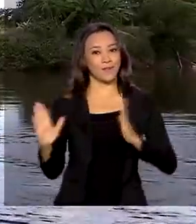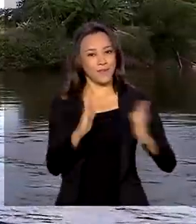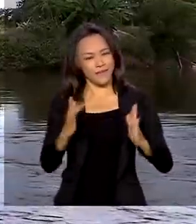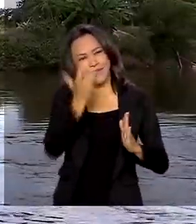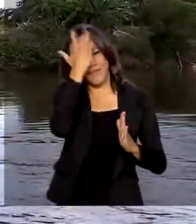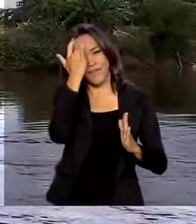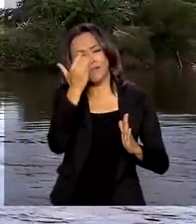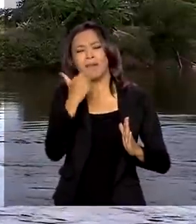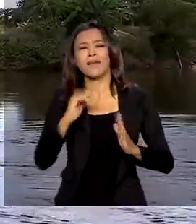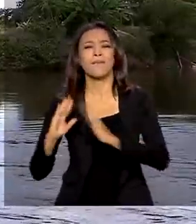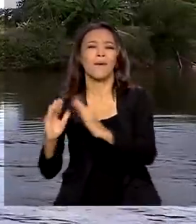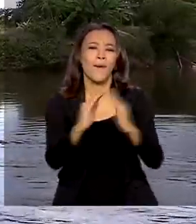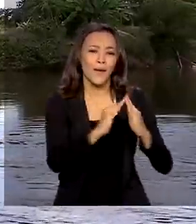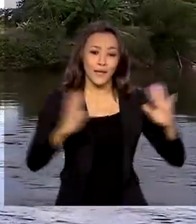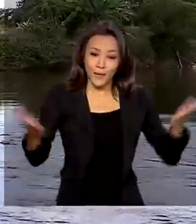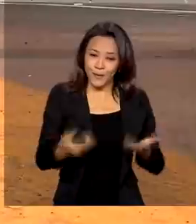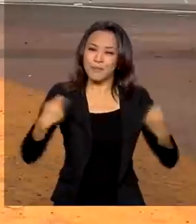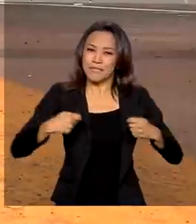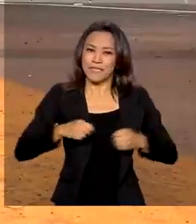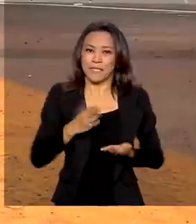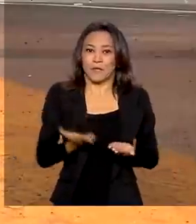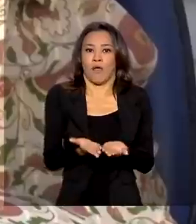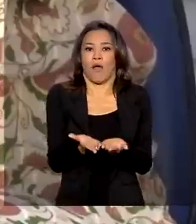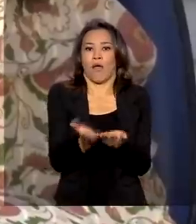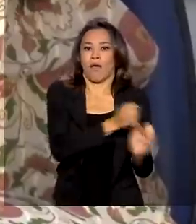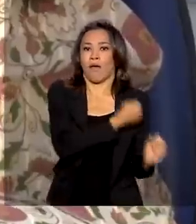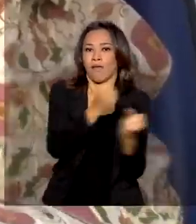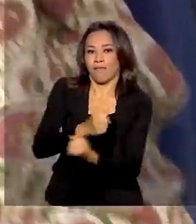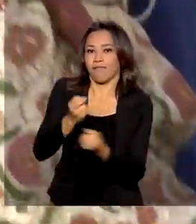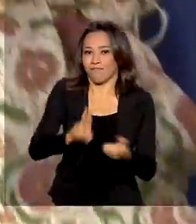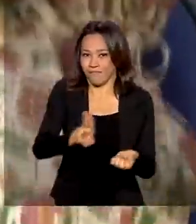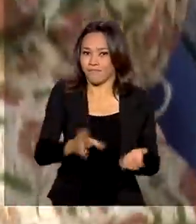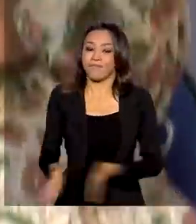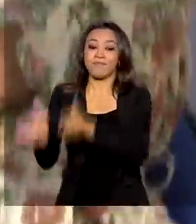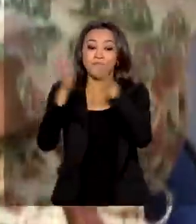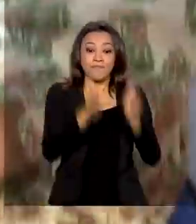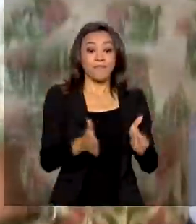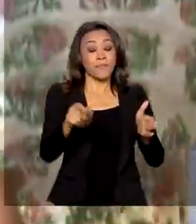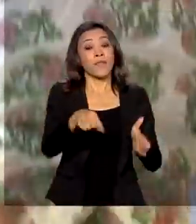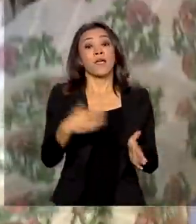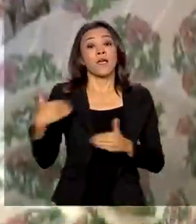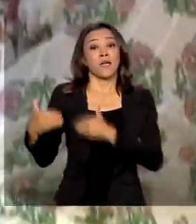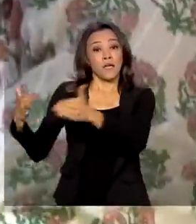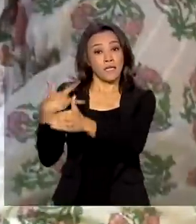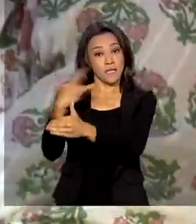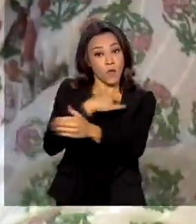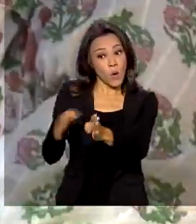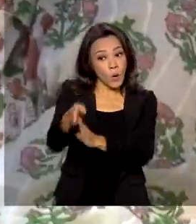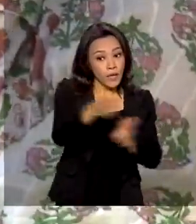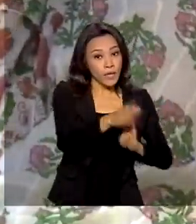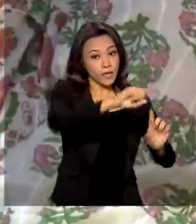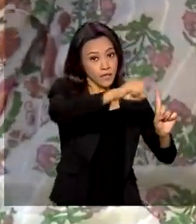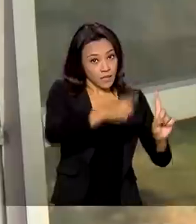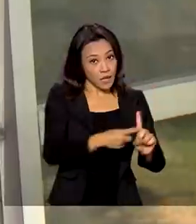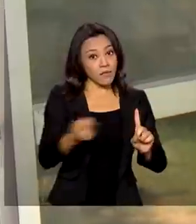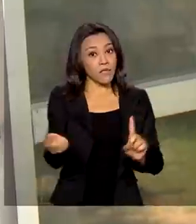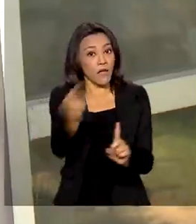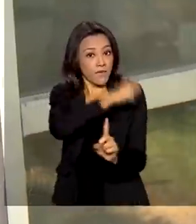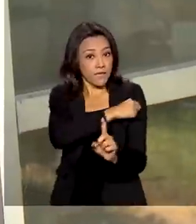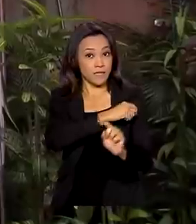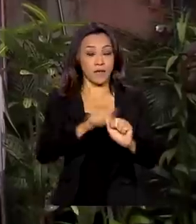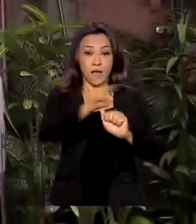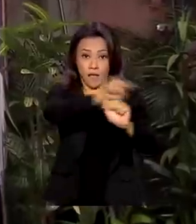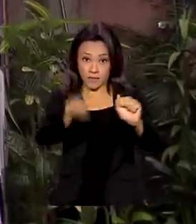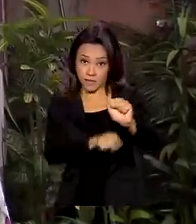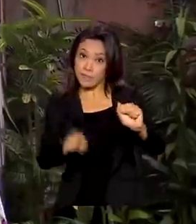moradores que hoje precisam usar balsas. Ministério da Saúde orienta grávidas que tomaram a vacina AstraZeneca a